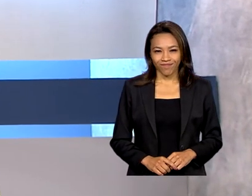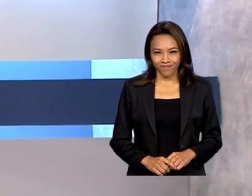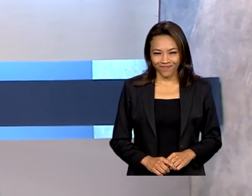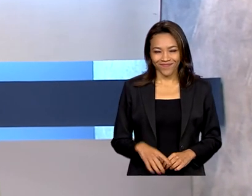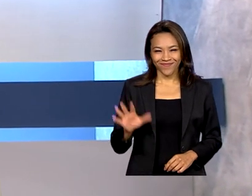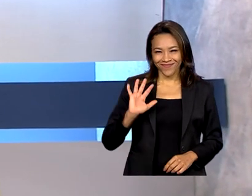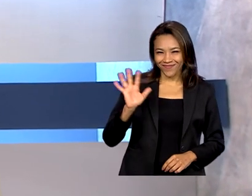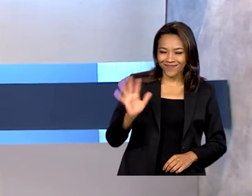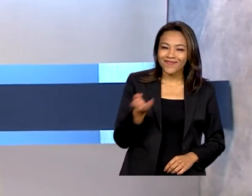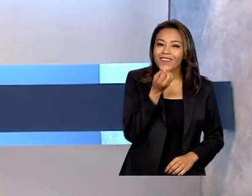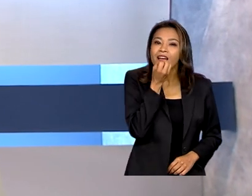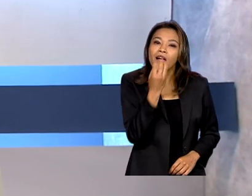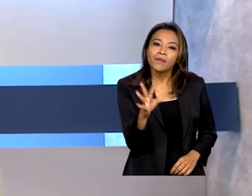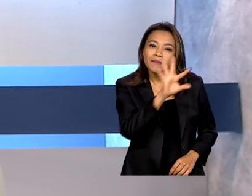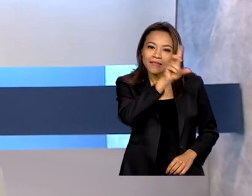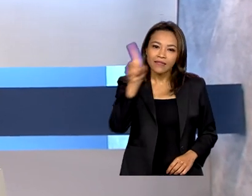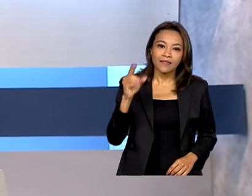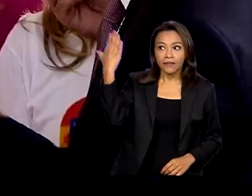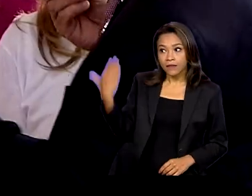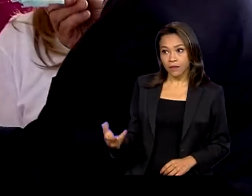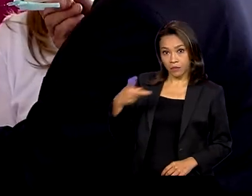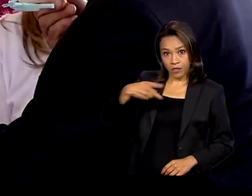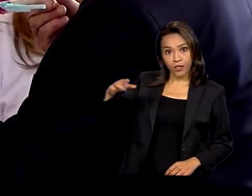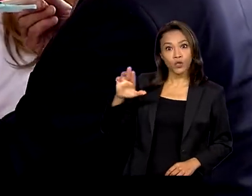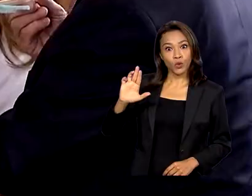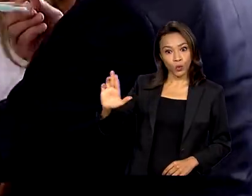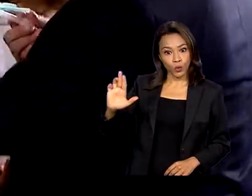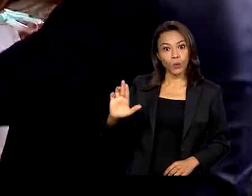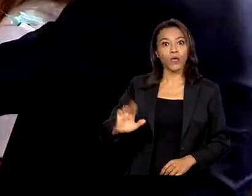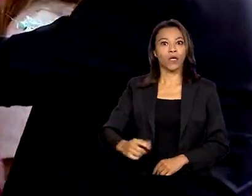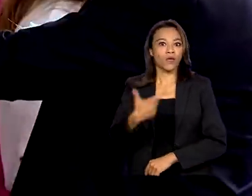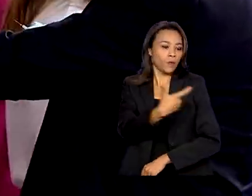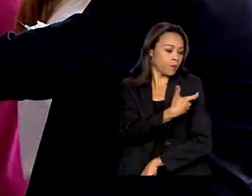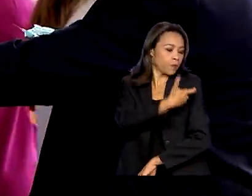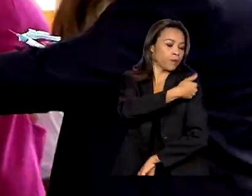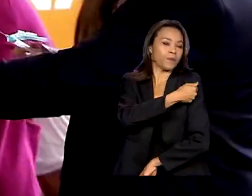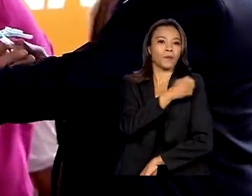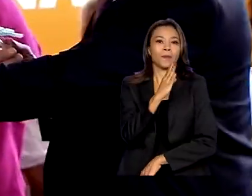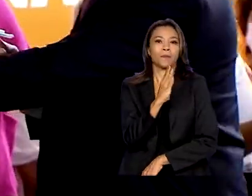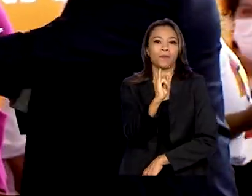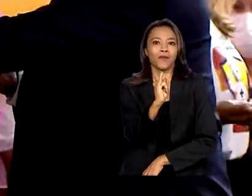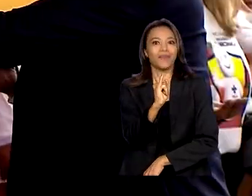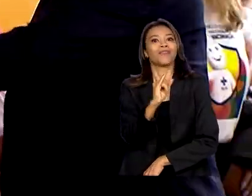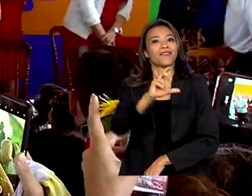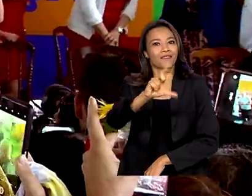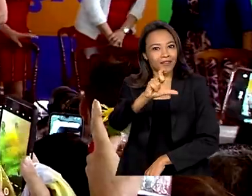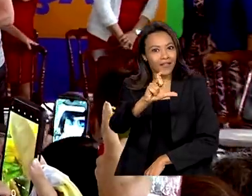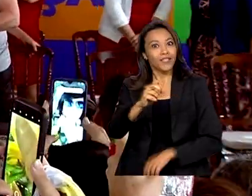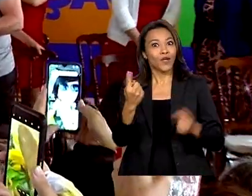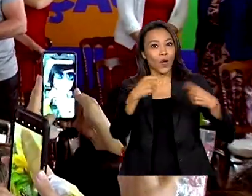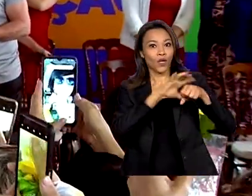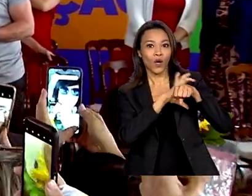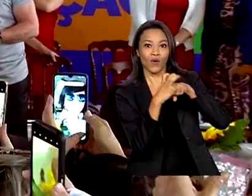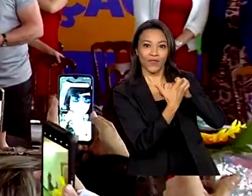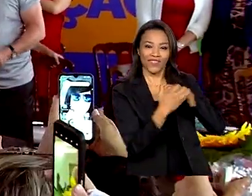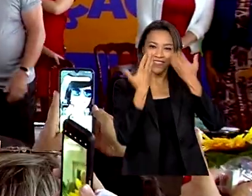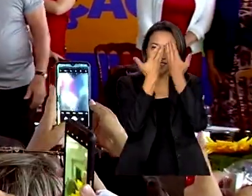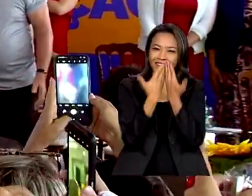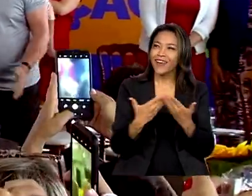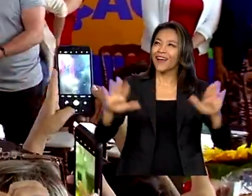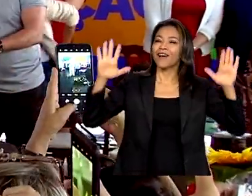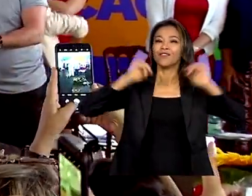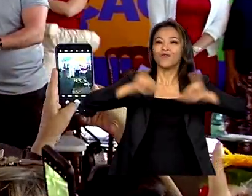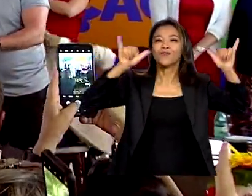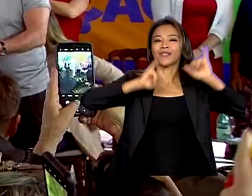Olá, bom dia. Presidente Lula recebe dose bivalente contra a Covid-19 e abre movimento nacional